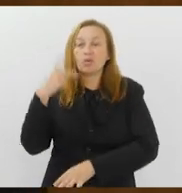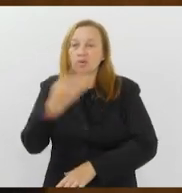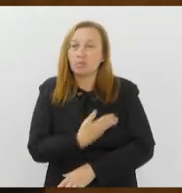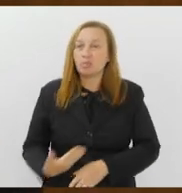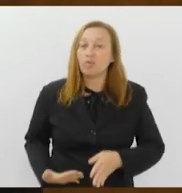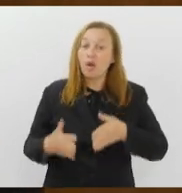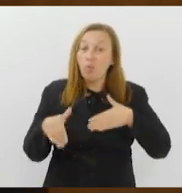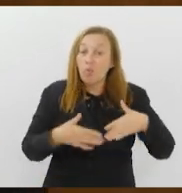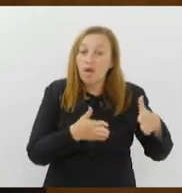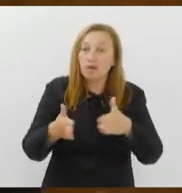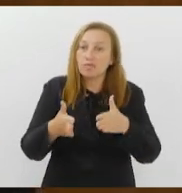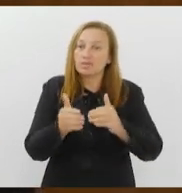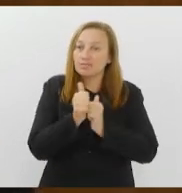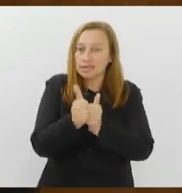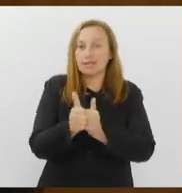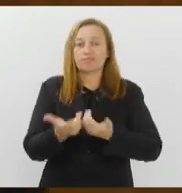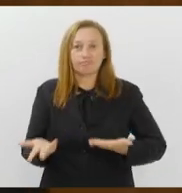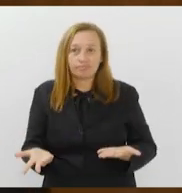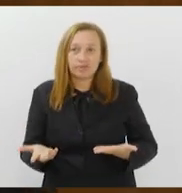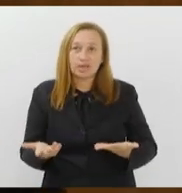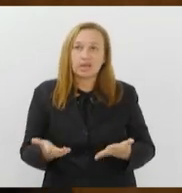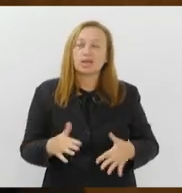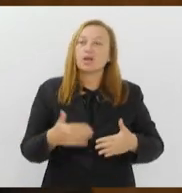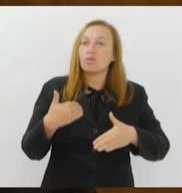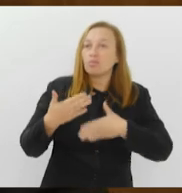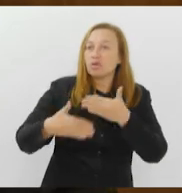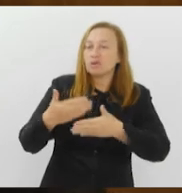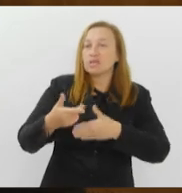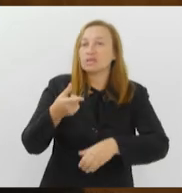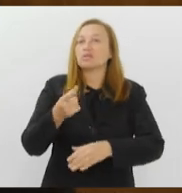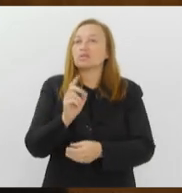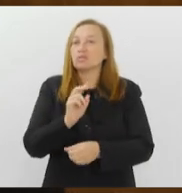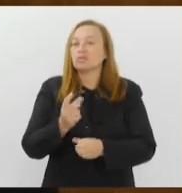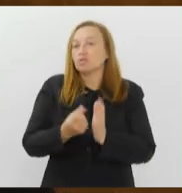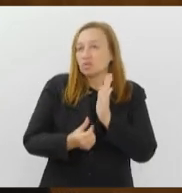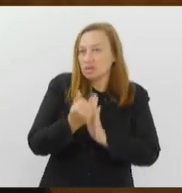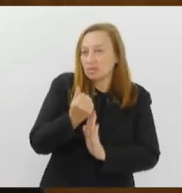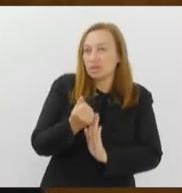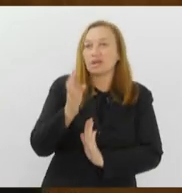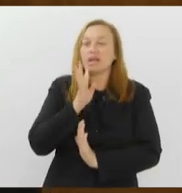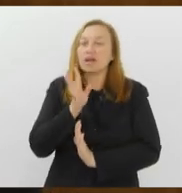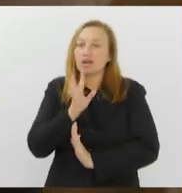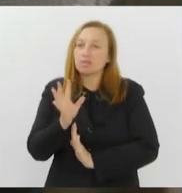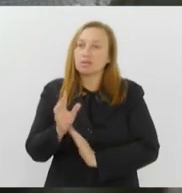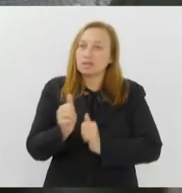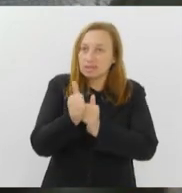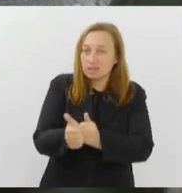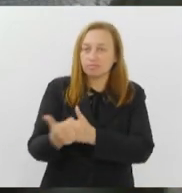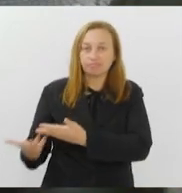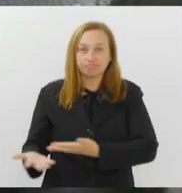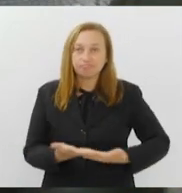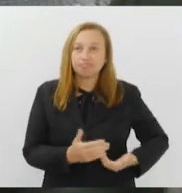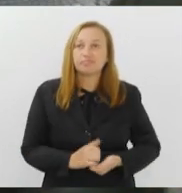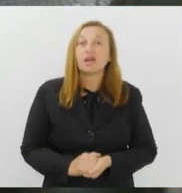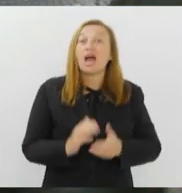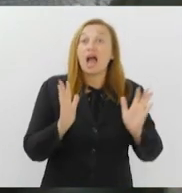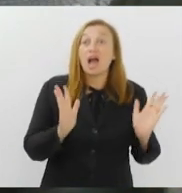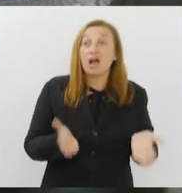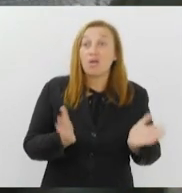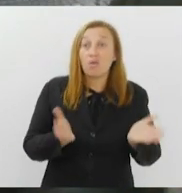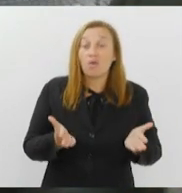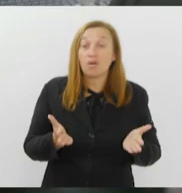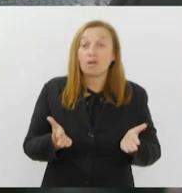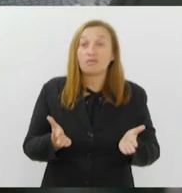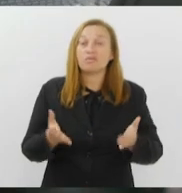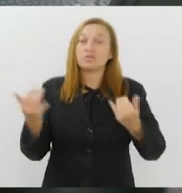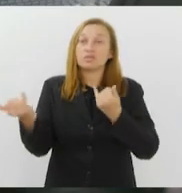caminho que deve ser seguido. É o devido processo orçamentário legal que deve ser seguido. Vamos agora ao nosso